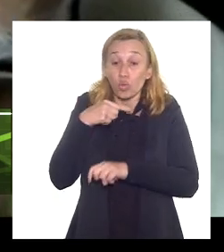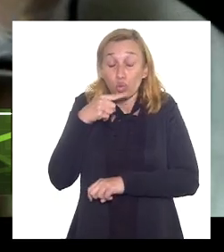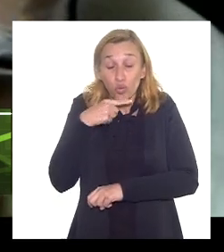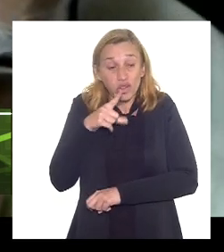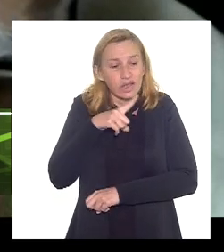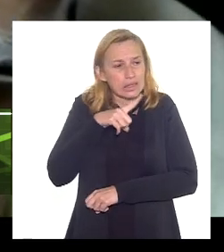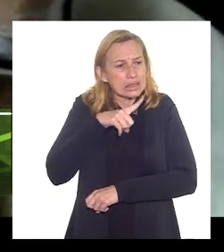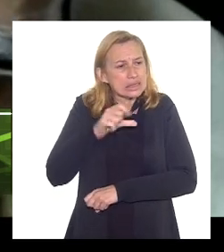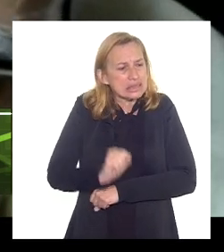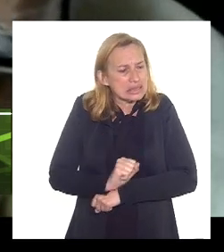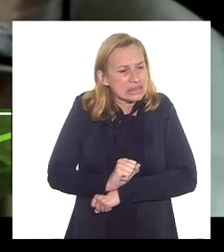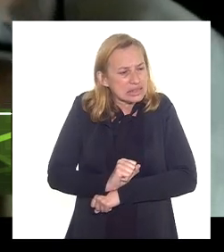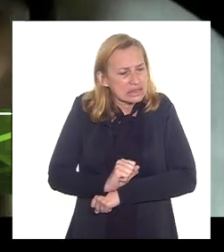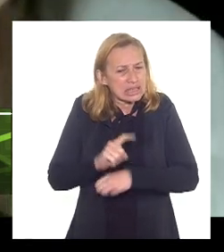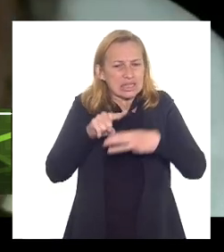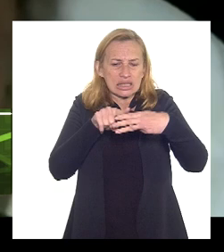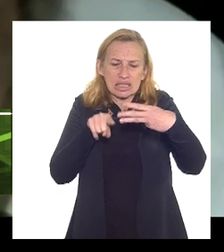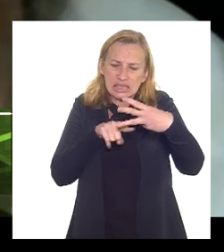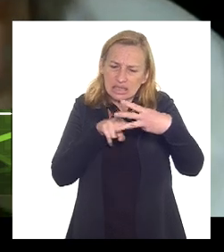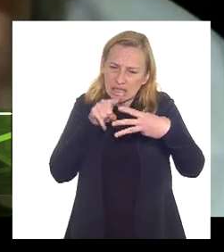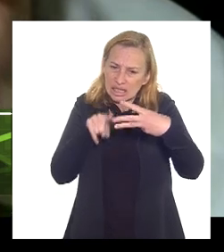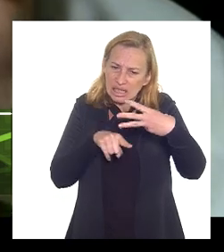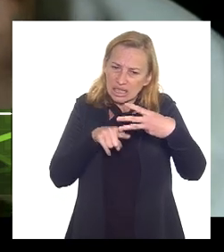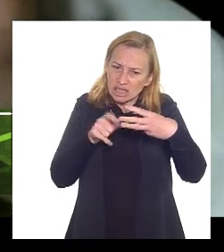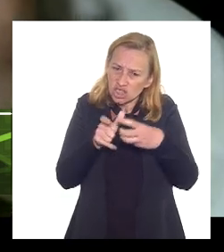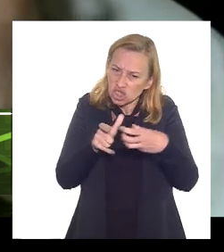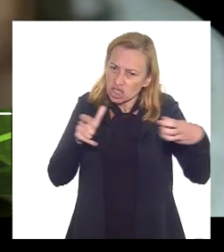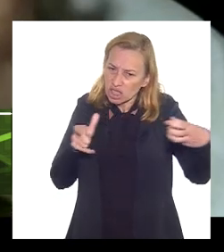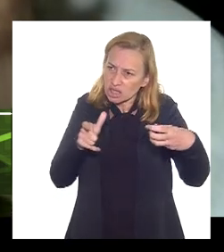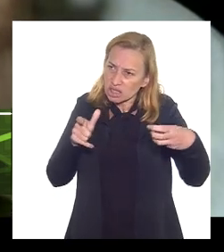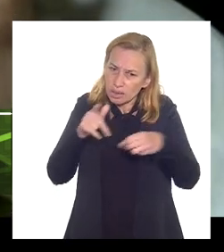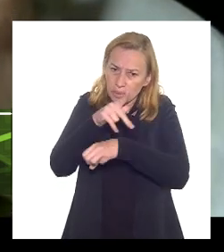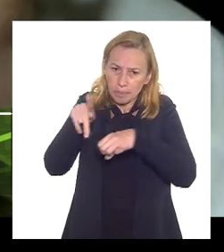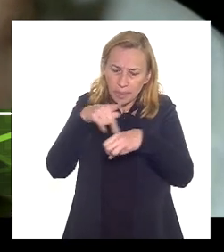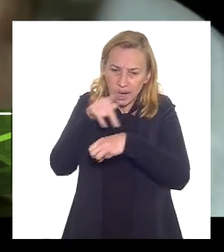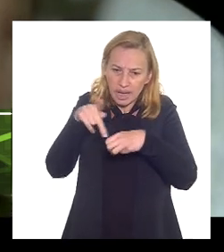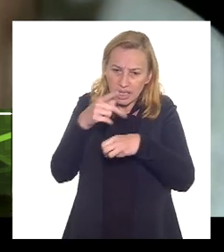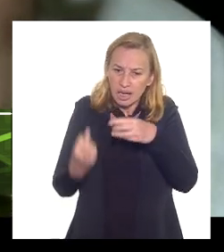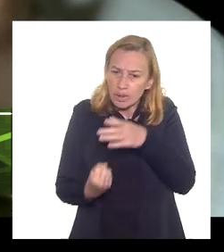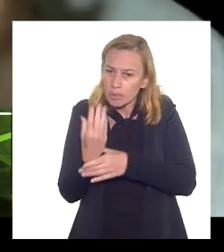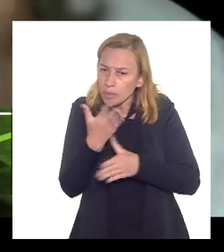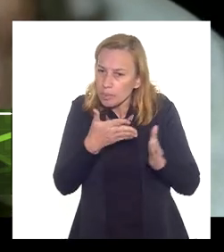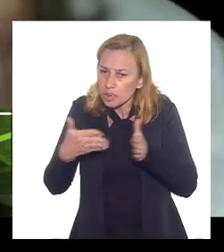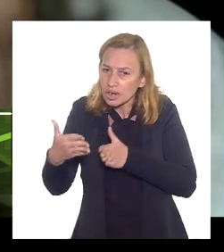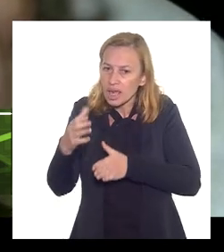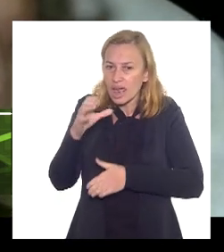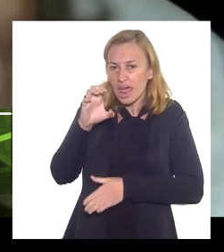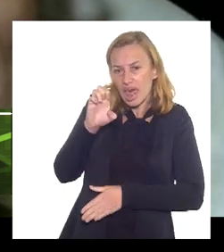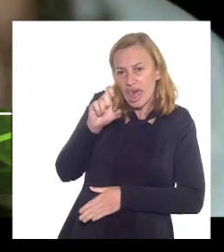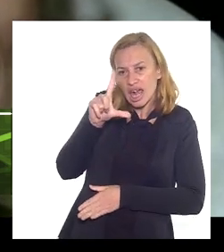existem três grandes países pelo menos que eu sabia que eram produtores de hélio